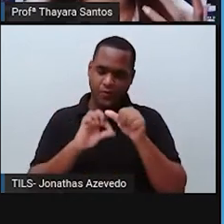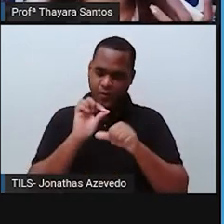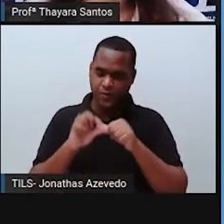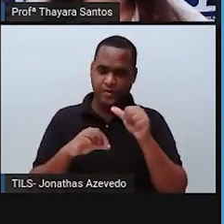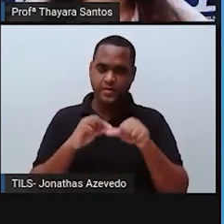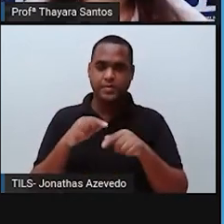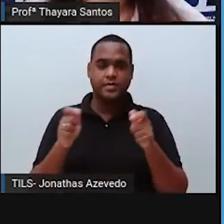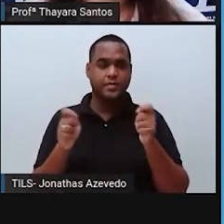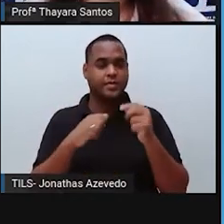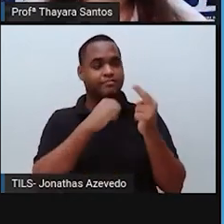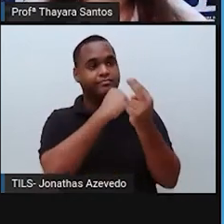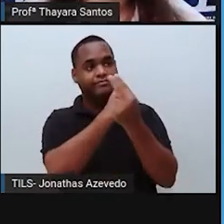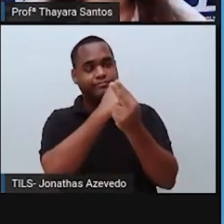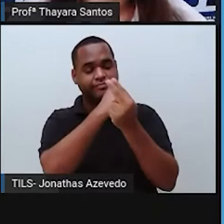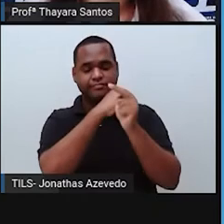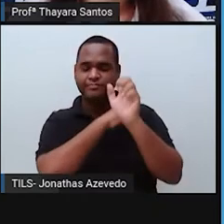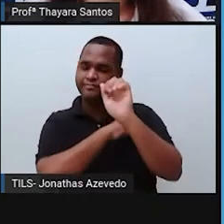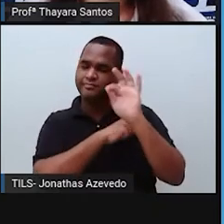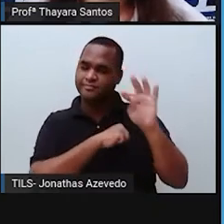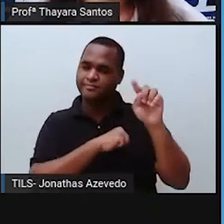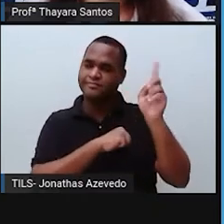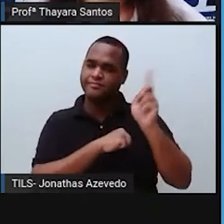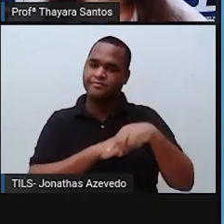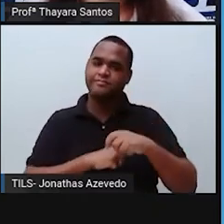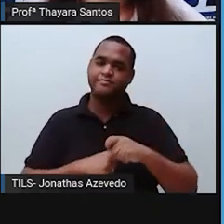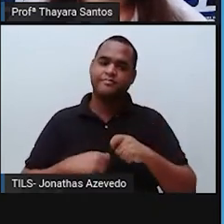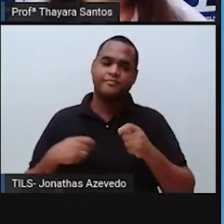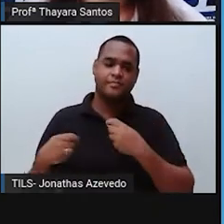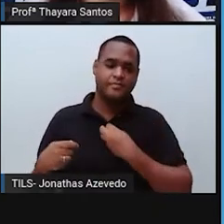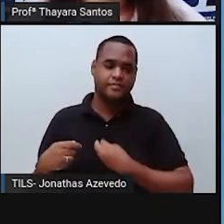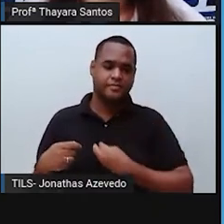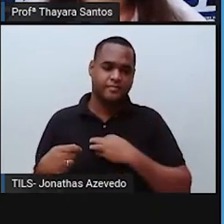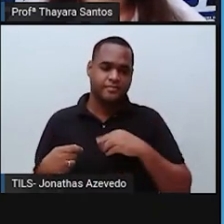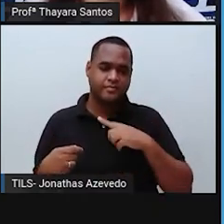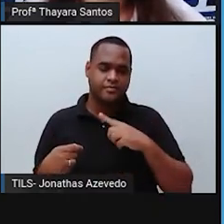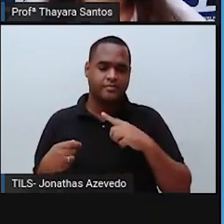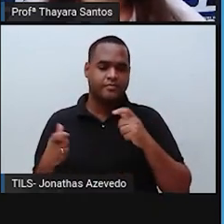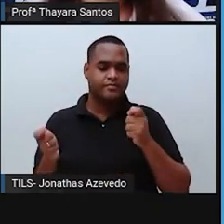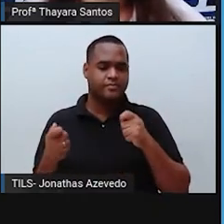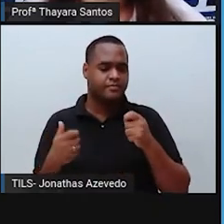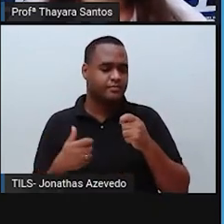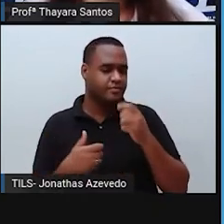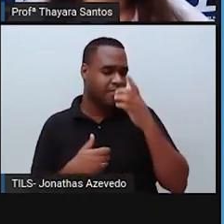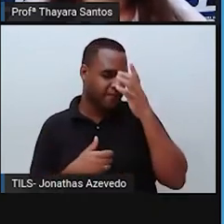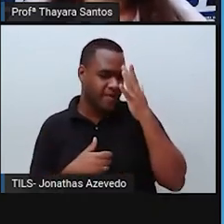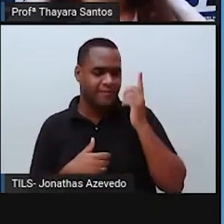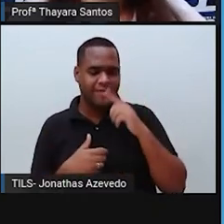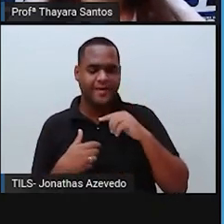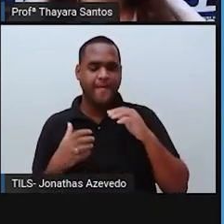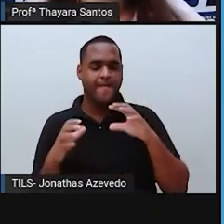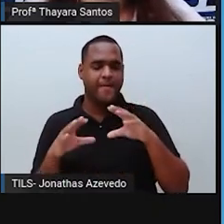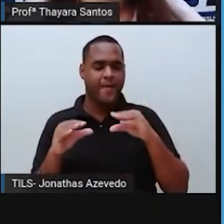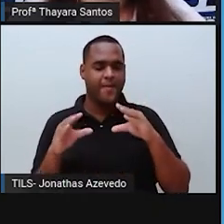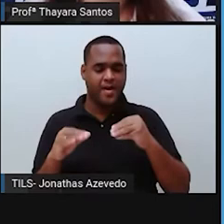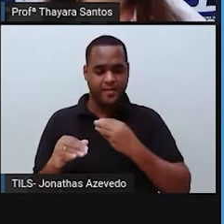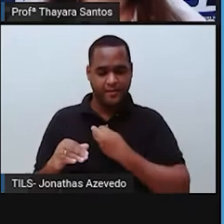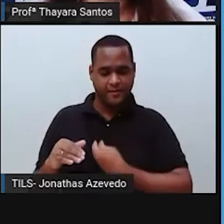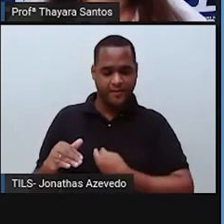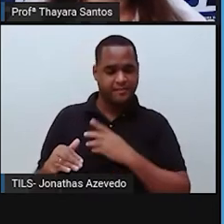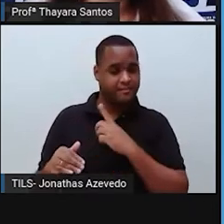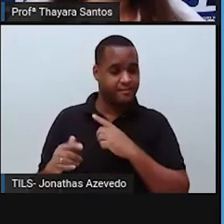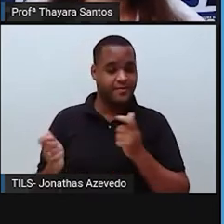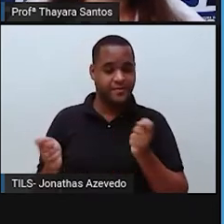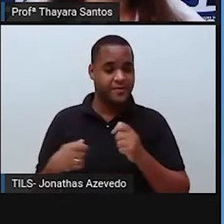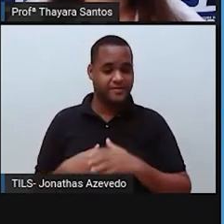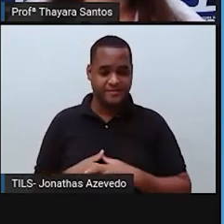teve essa proteção. E a vida, ela se tornou uma coisa mais palpável no nosso planeta. Porque se